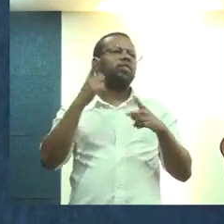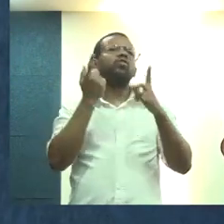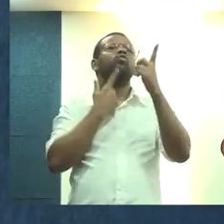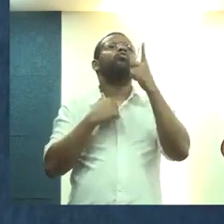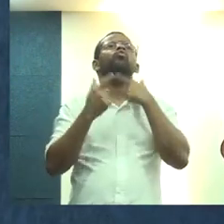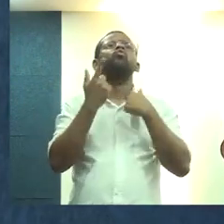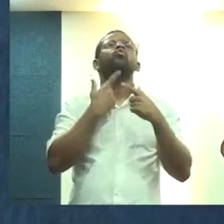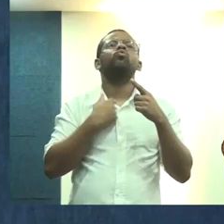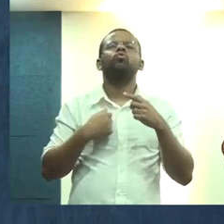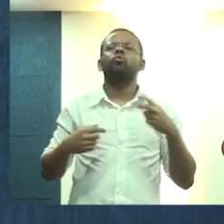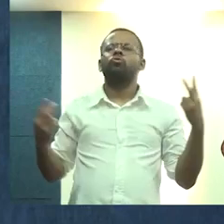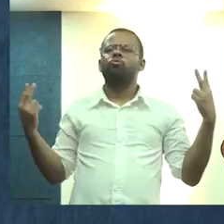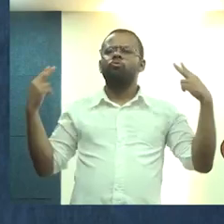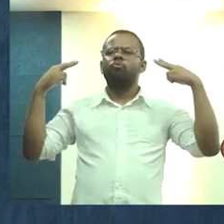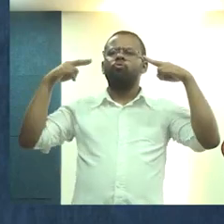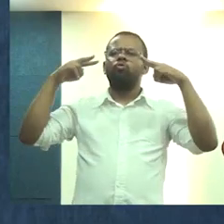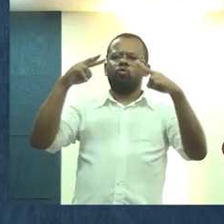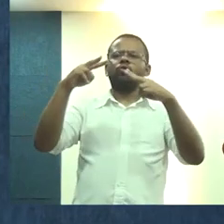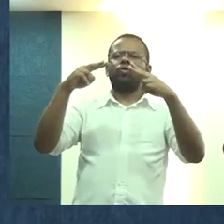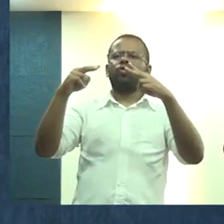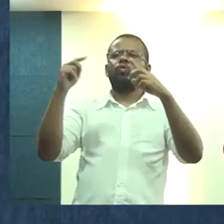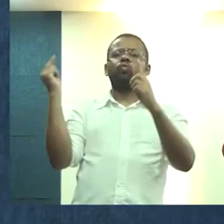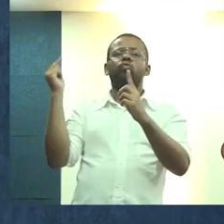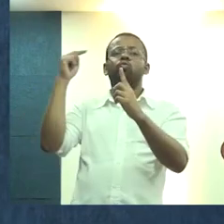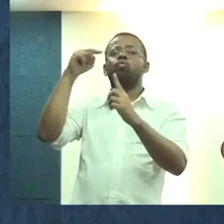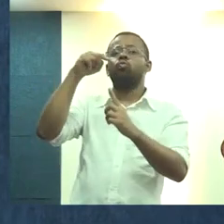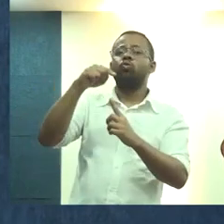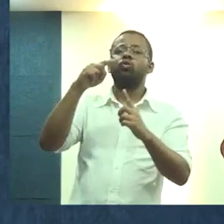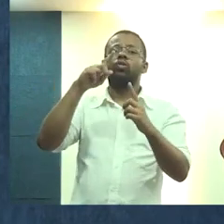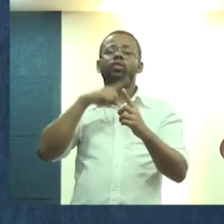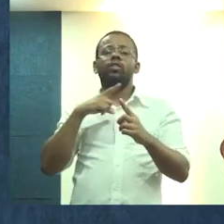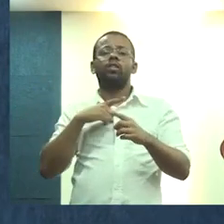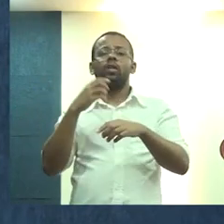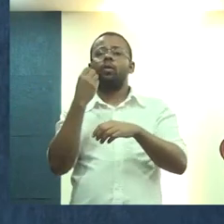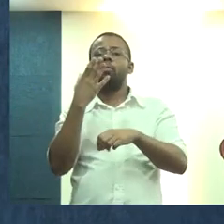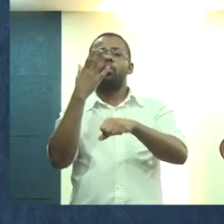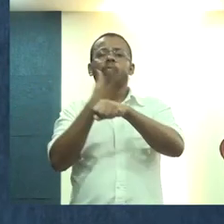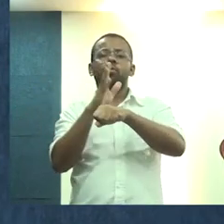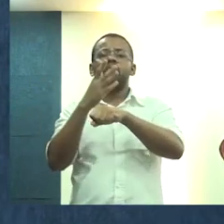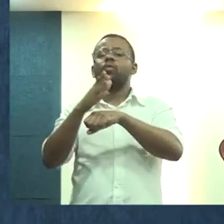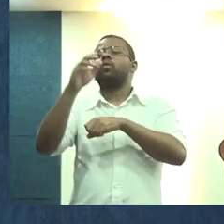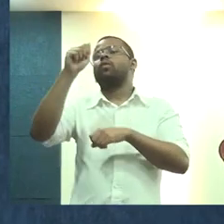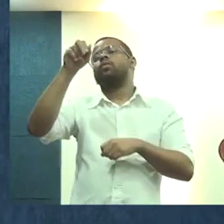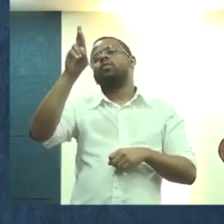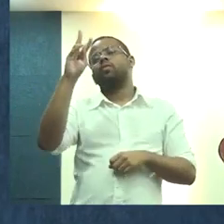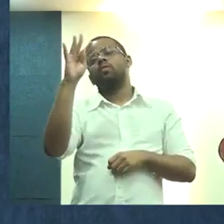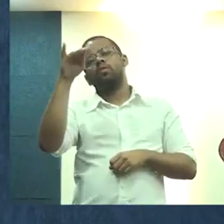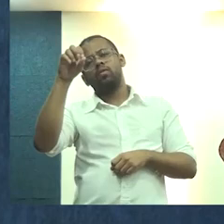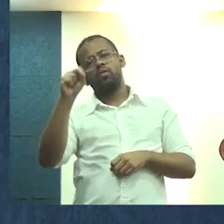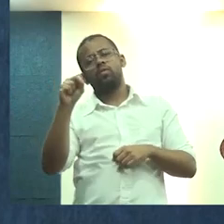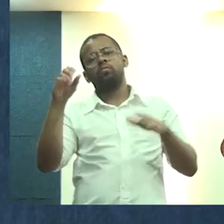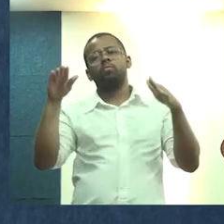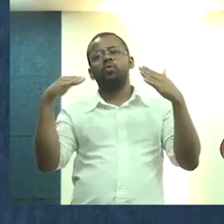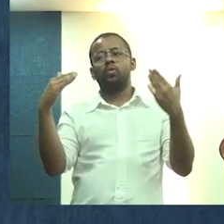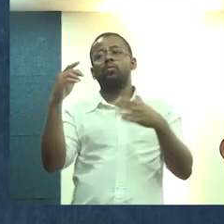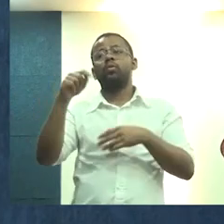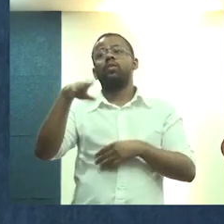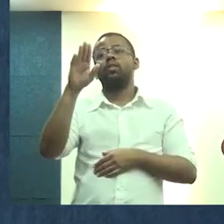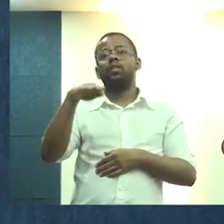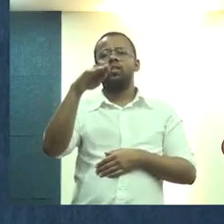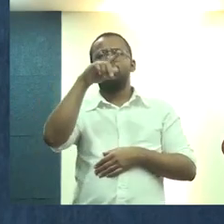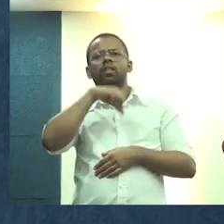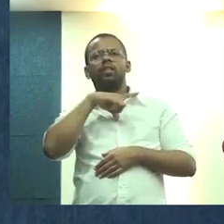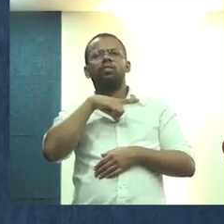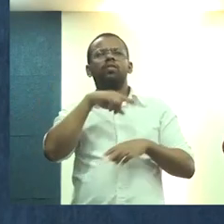essa vontade de olhar esses objetivos, de trazer a prática de Atis. para quem